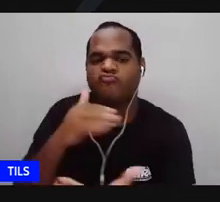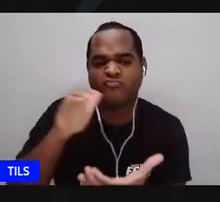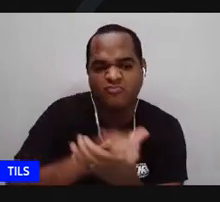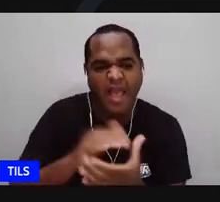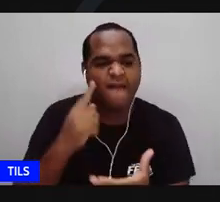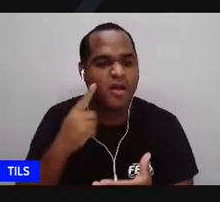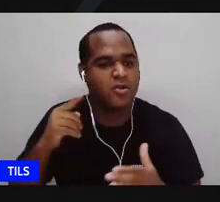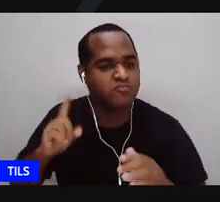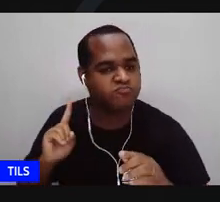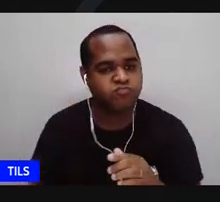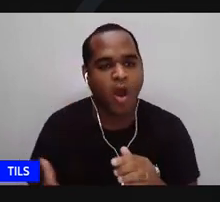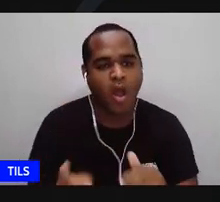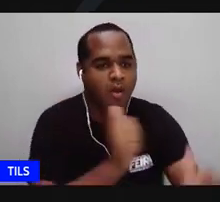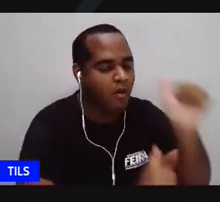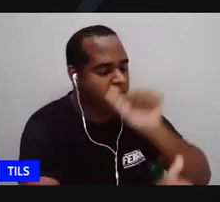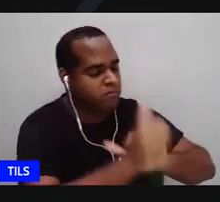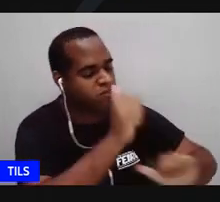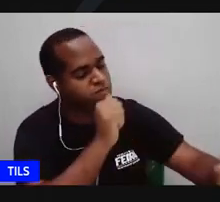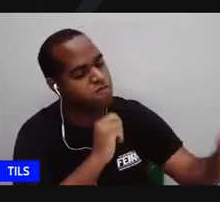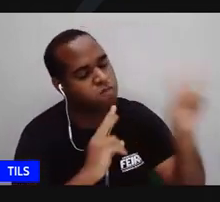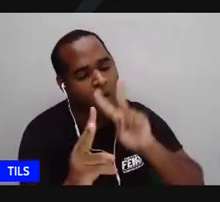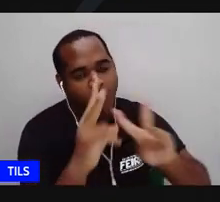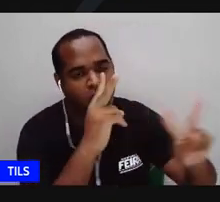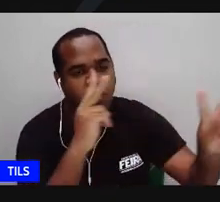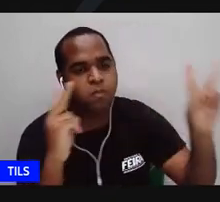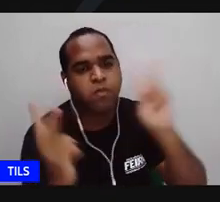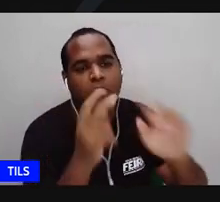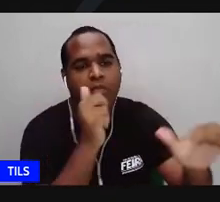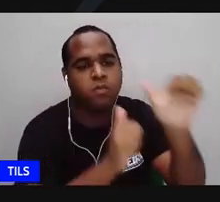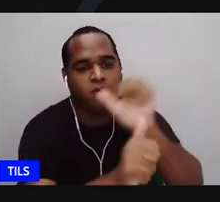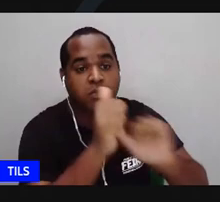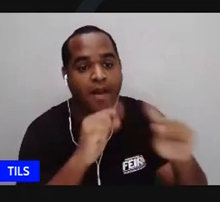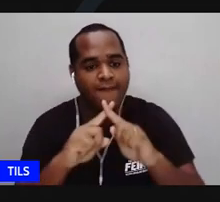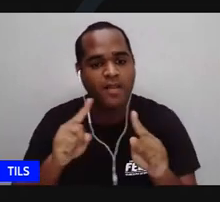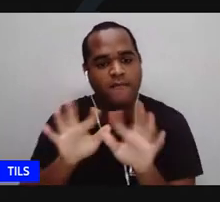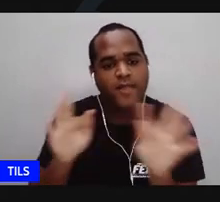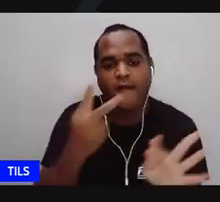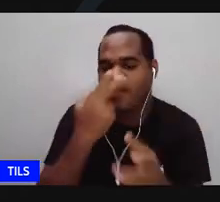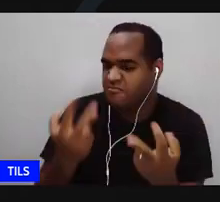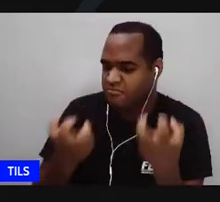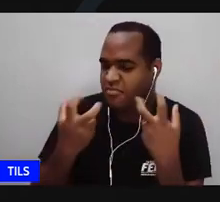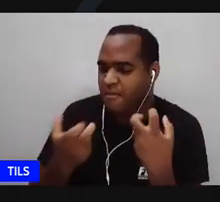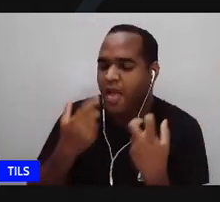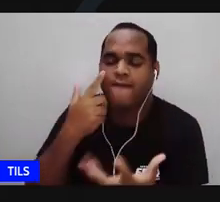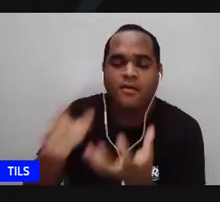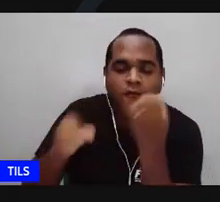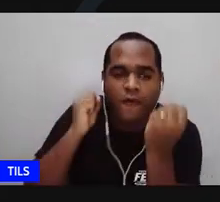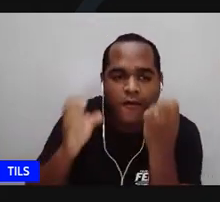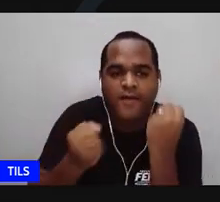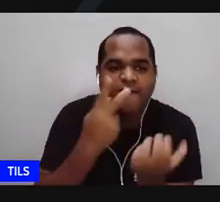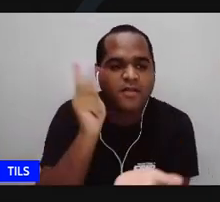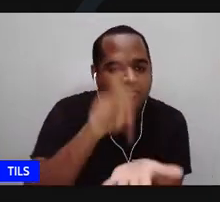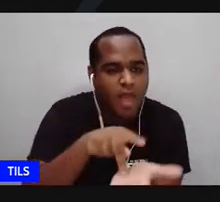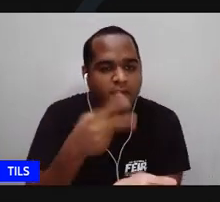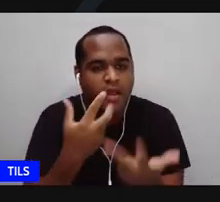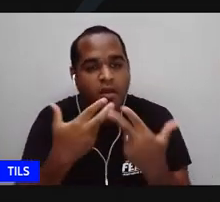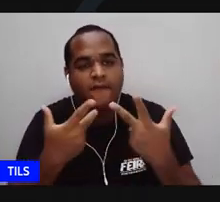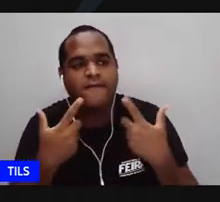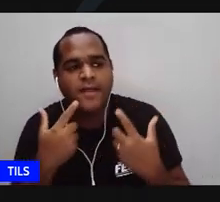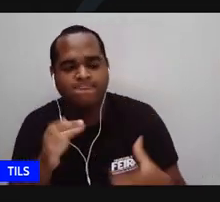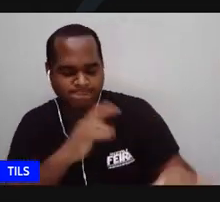bêbados ela simplesmente ouvia música clássica mas ela era tão